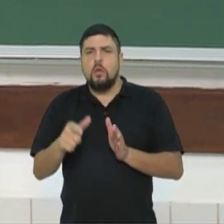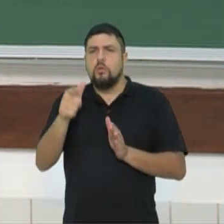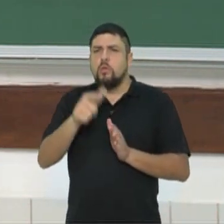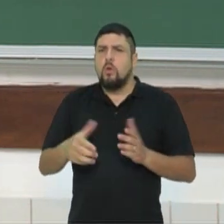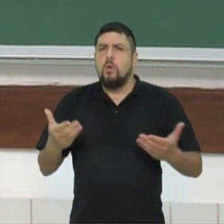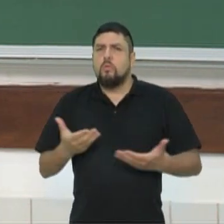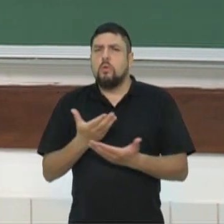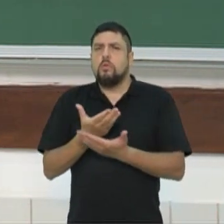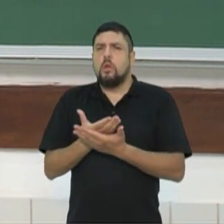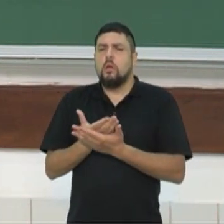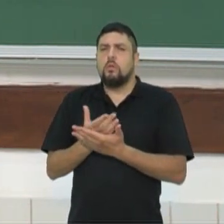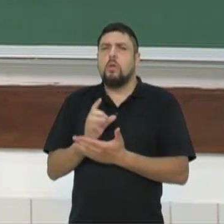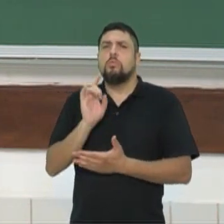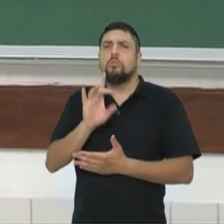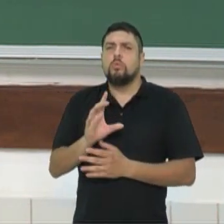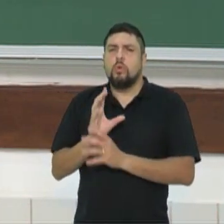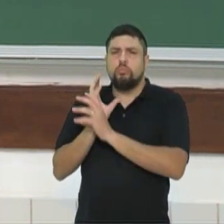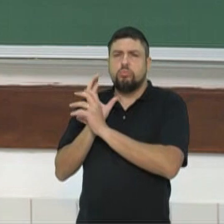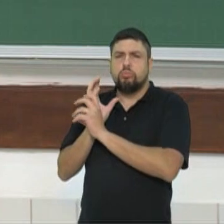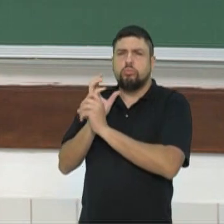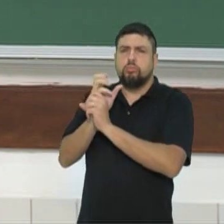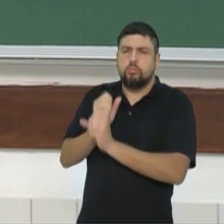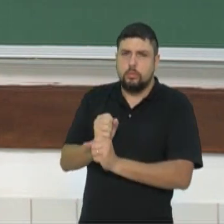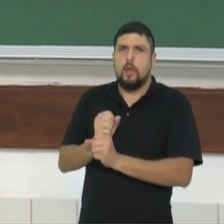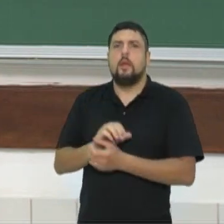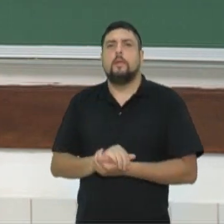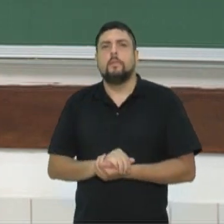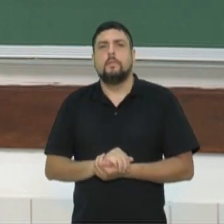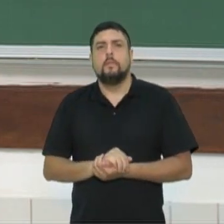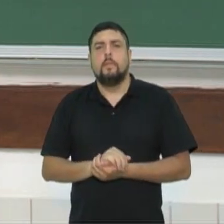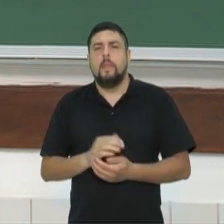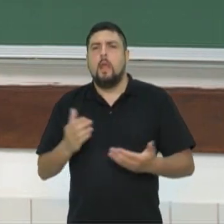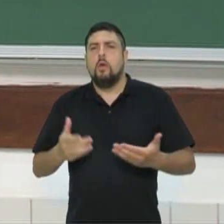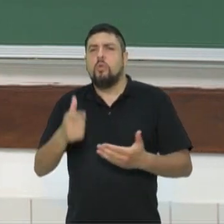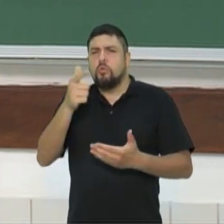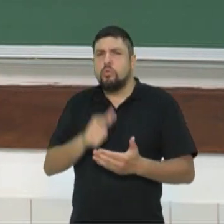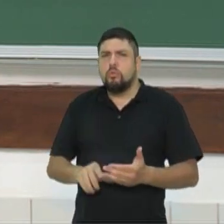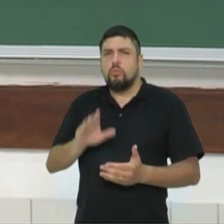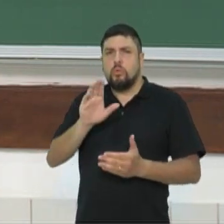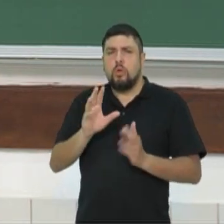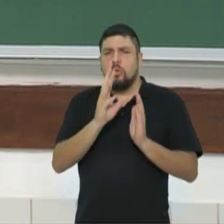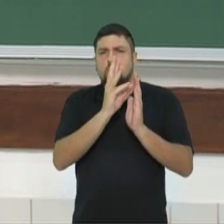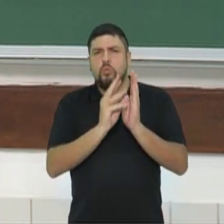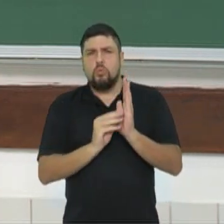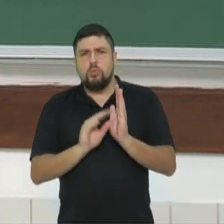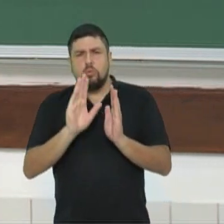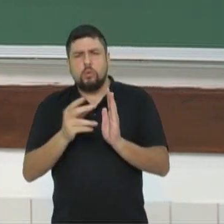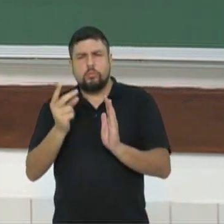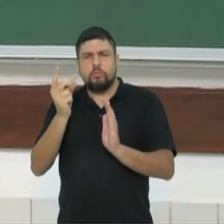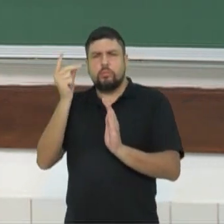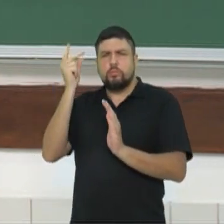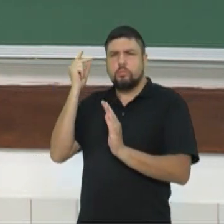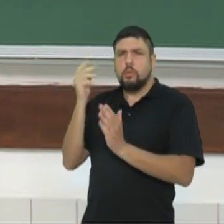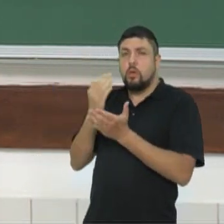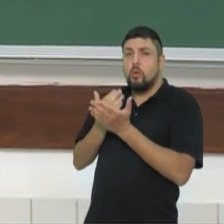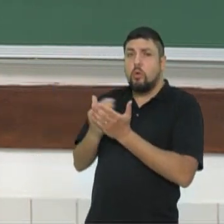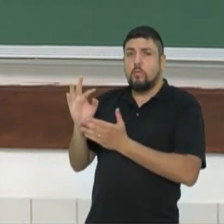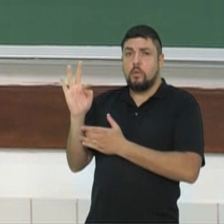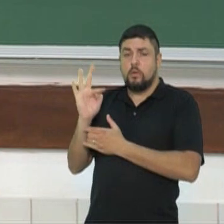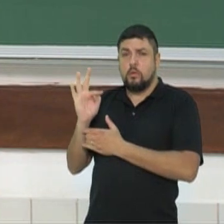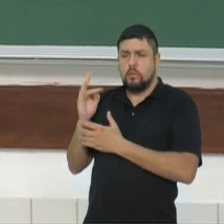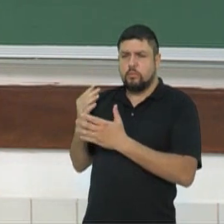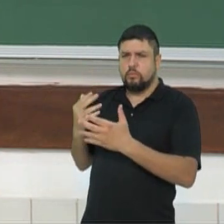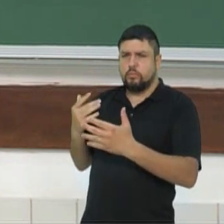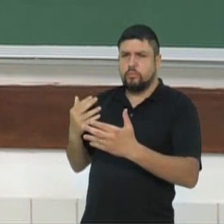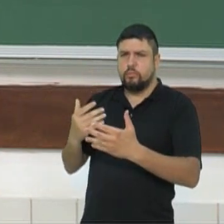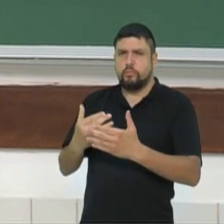agora uma aula só de revisão, só de retomada. Vamos buscar de novos conteúdos lá do início do trimestre. Se você pensar bem,